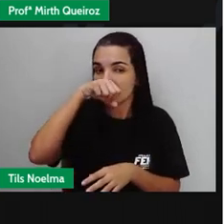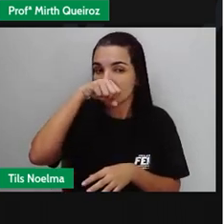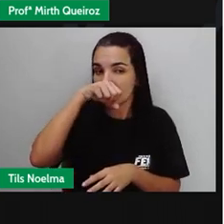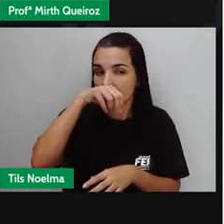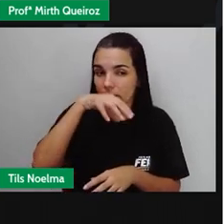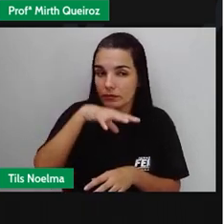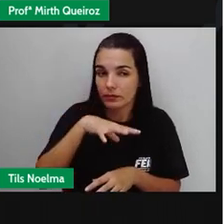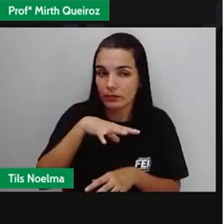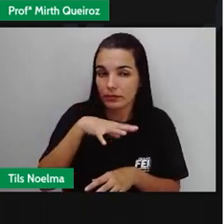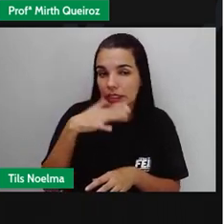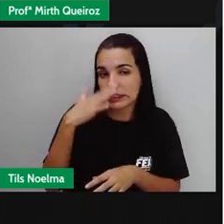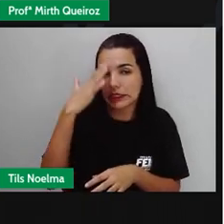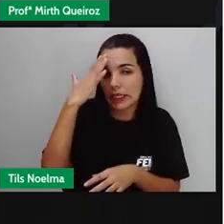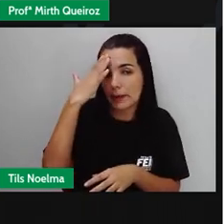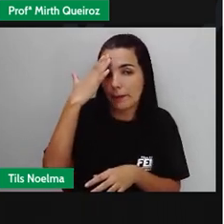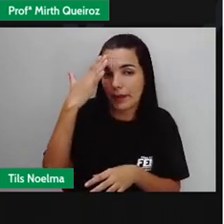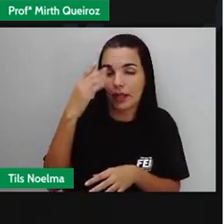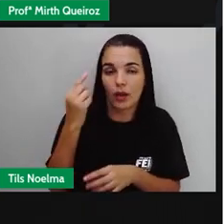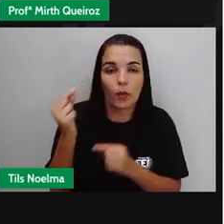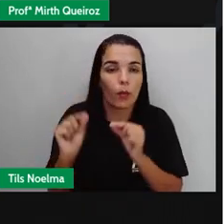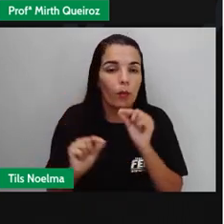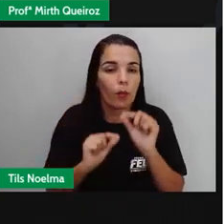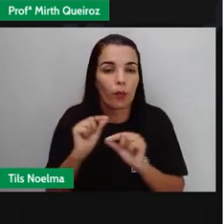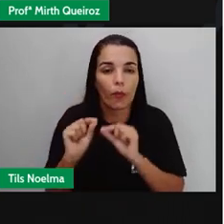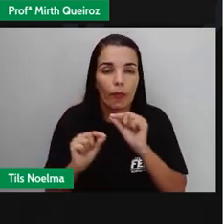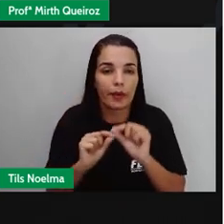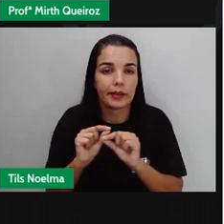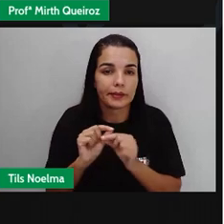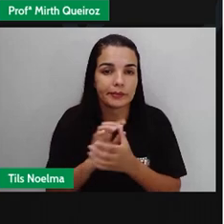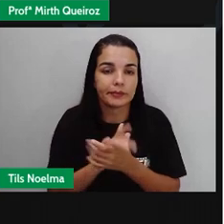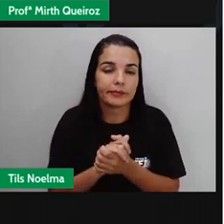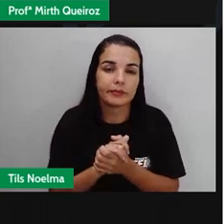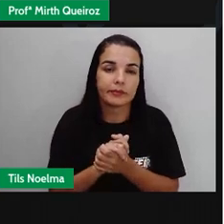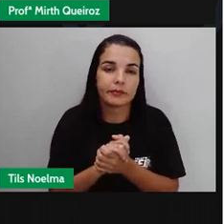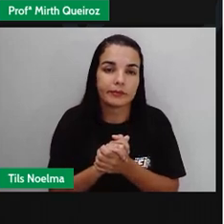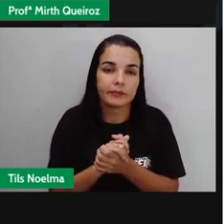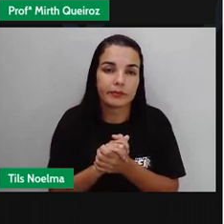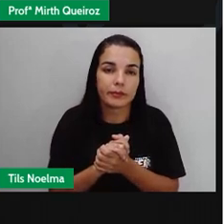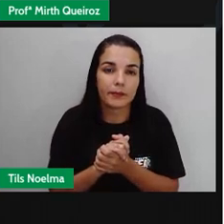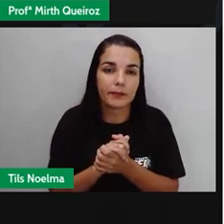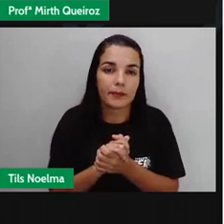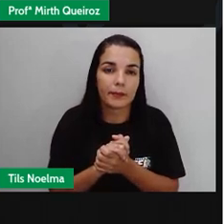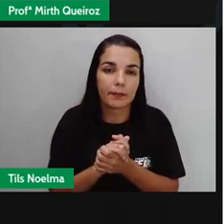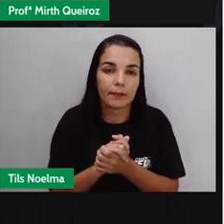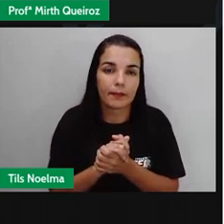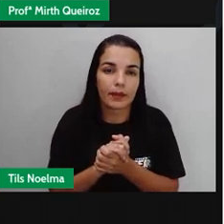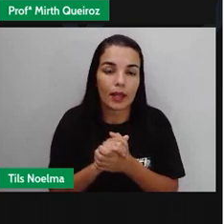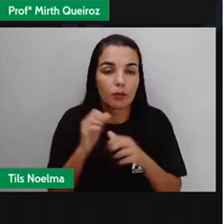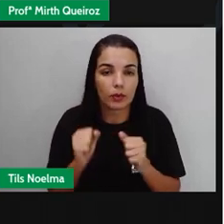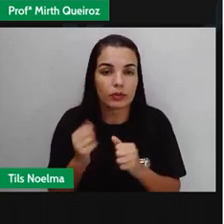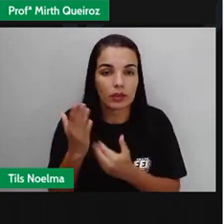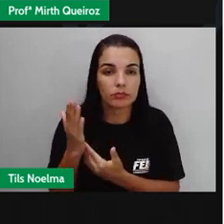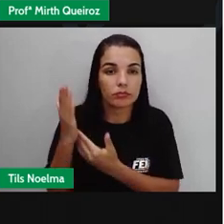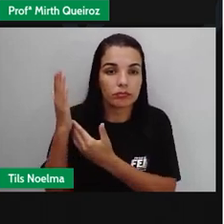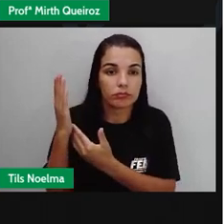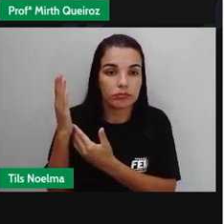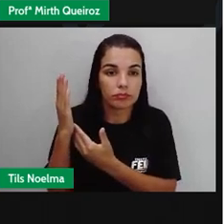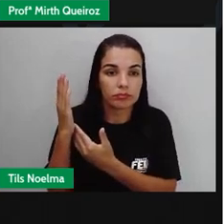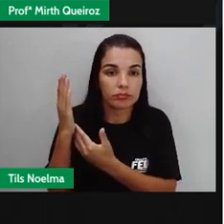critério, existem duas formas de classificação. As bactérias podem ser classificadas como